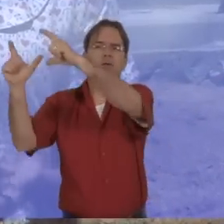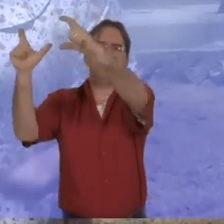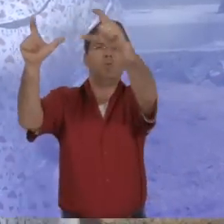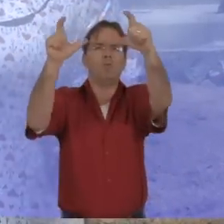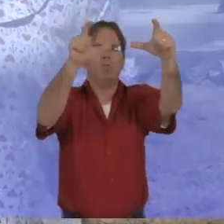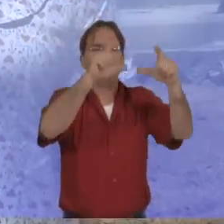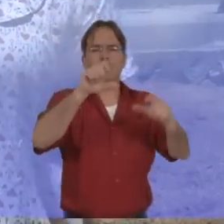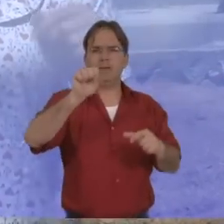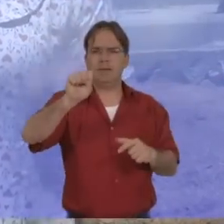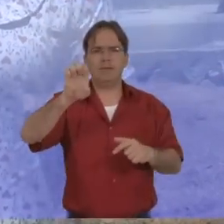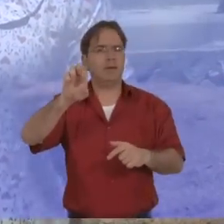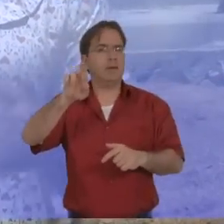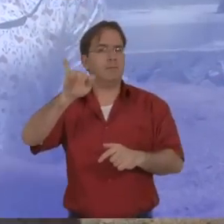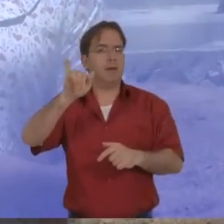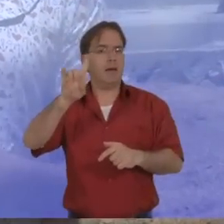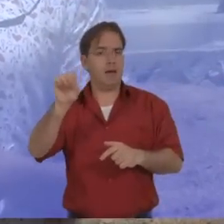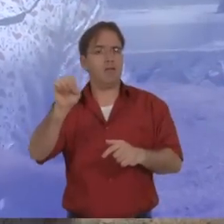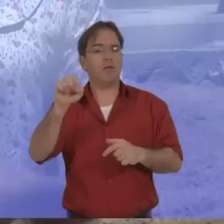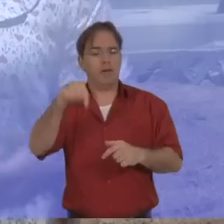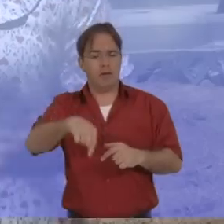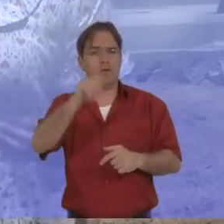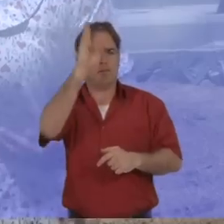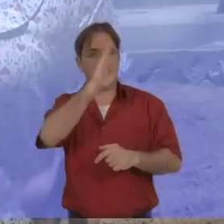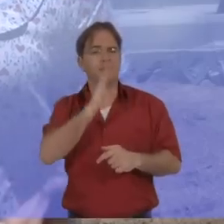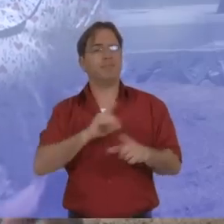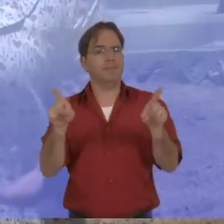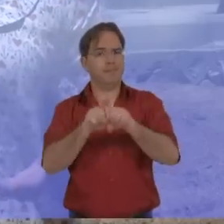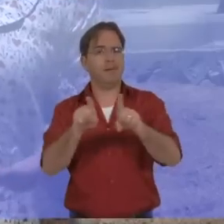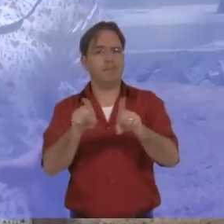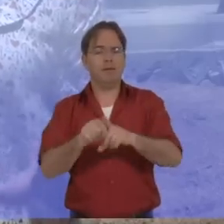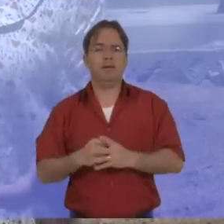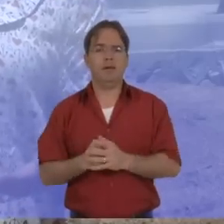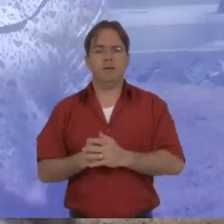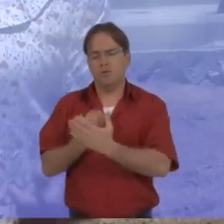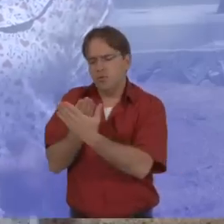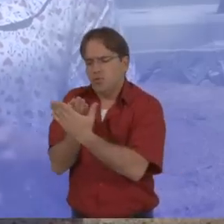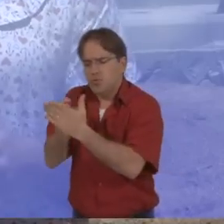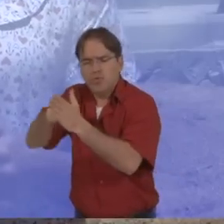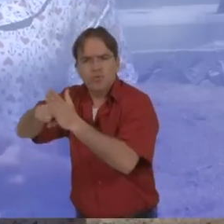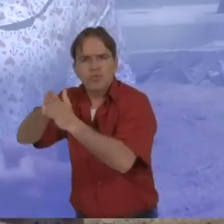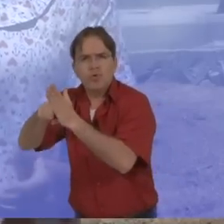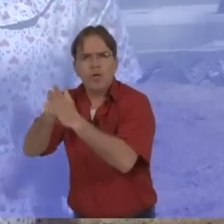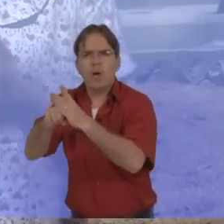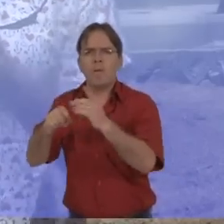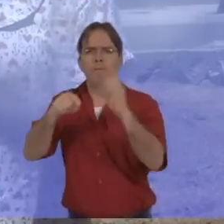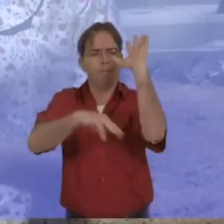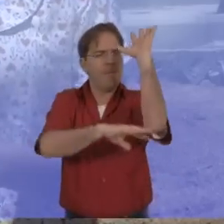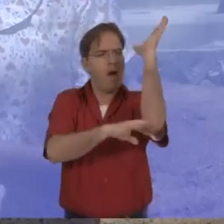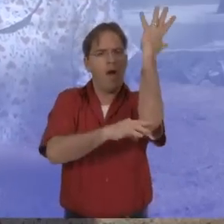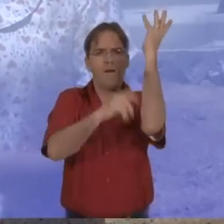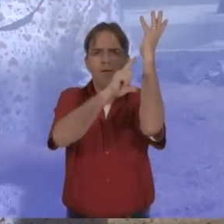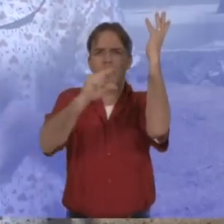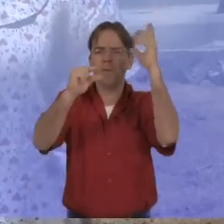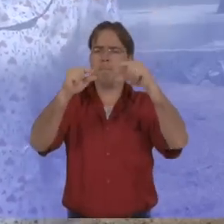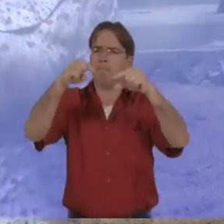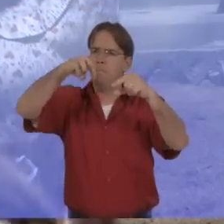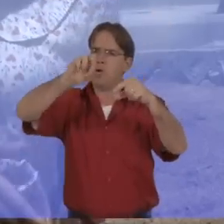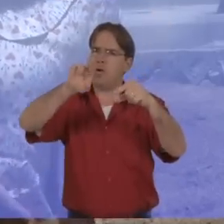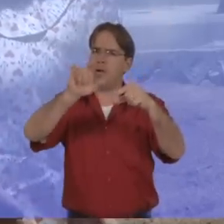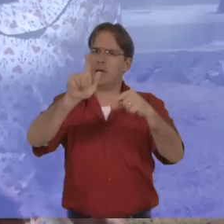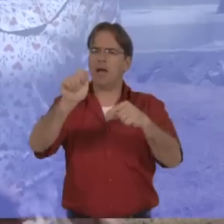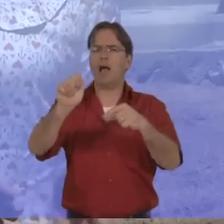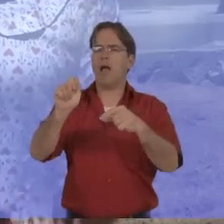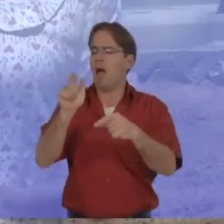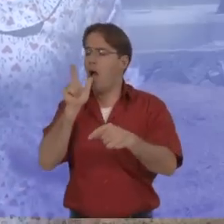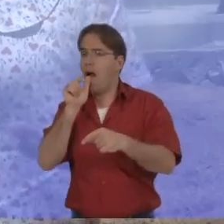do planeta, inclusive aqui no Brasil. As pesquisas vão desde a utilização da moringa para tratamento de água e controle